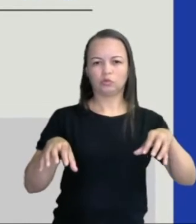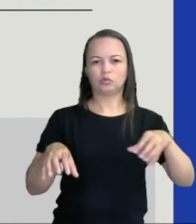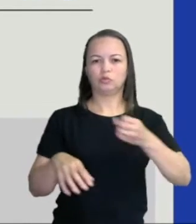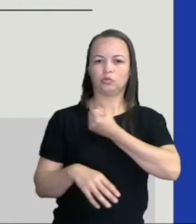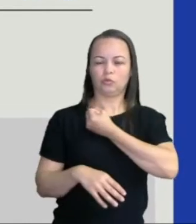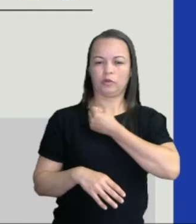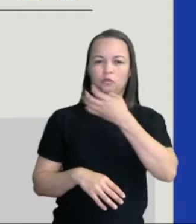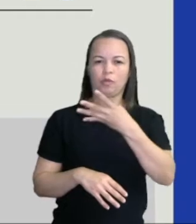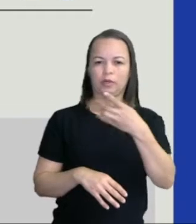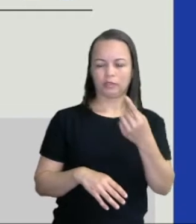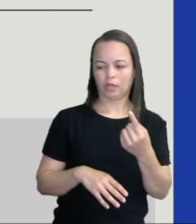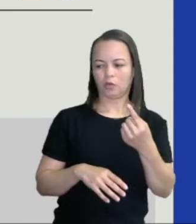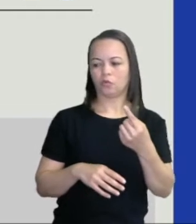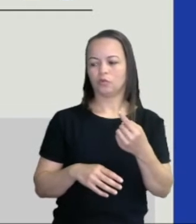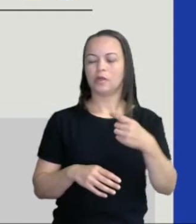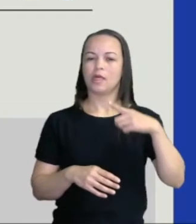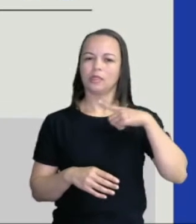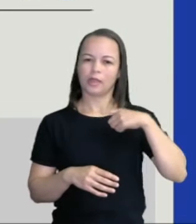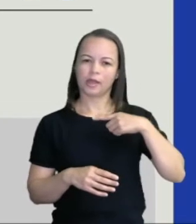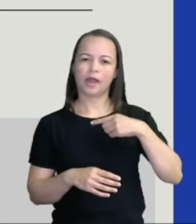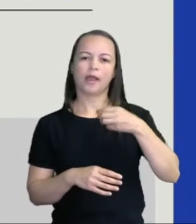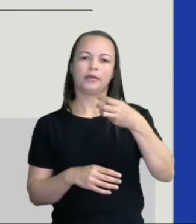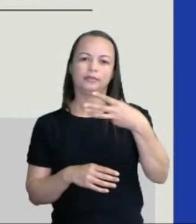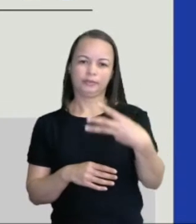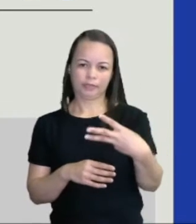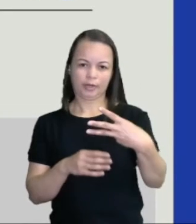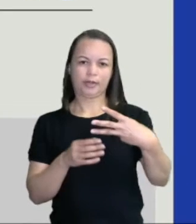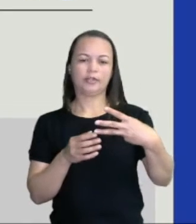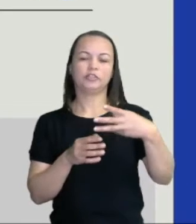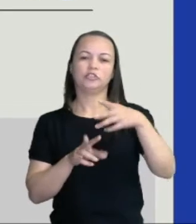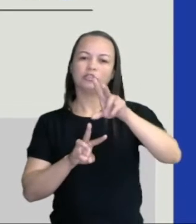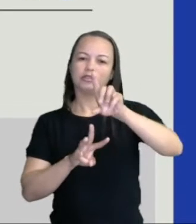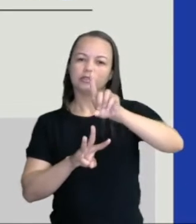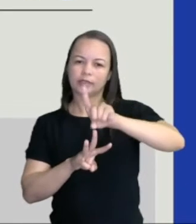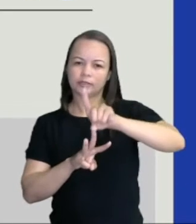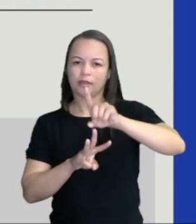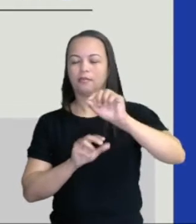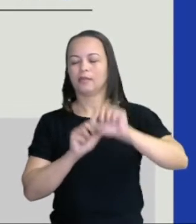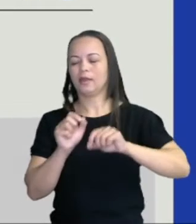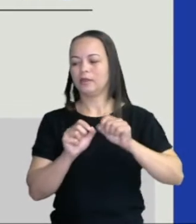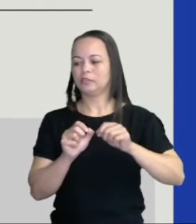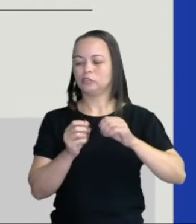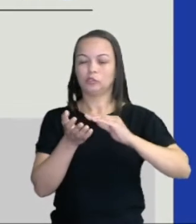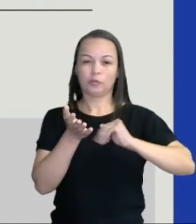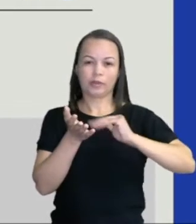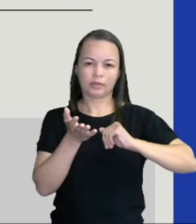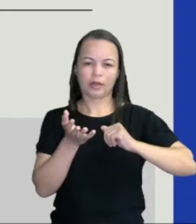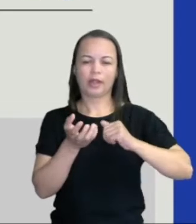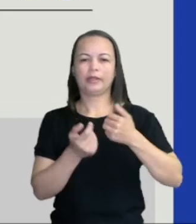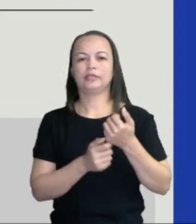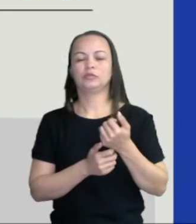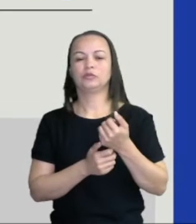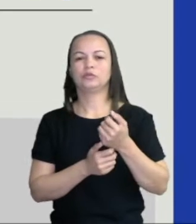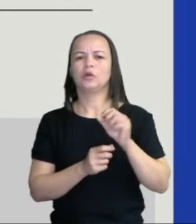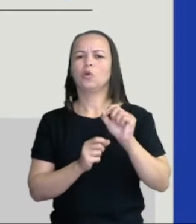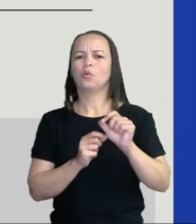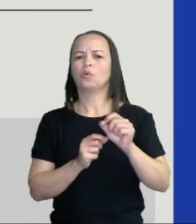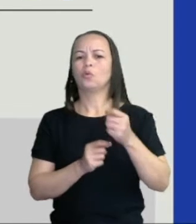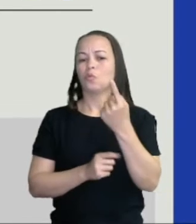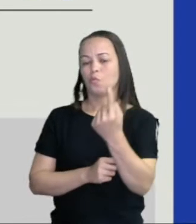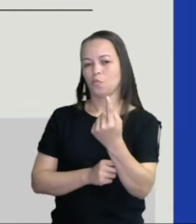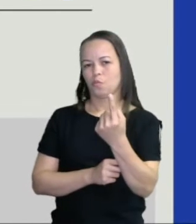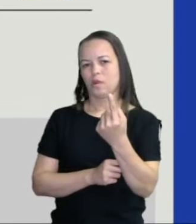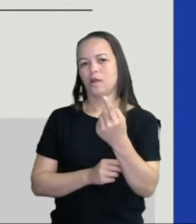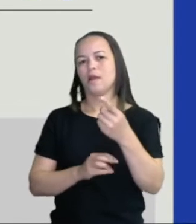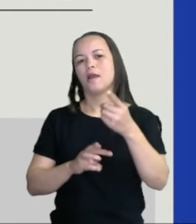restarão 3 dezenas. Então, subtraindo 2 dezenas de 3 dezenas, resta apenas 1